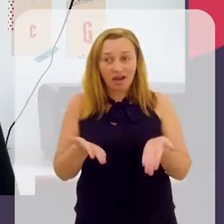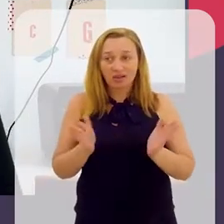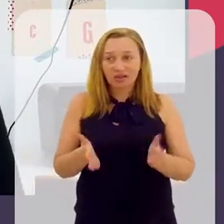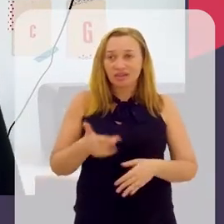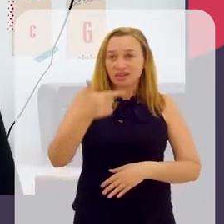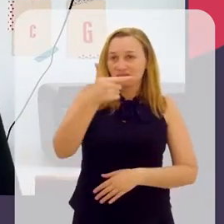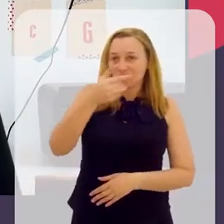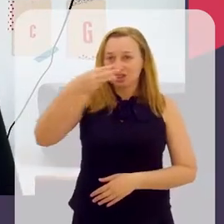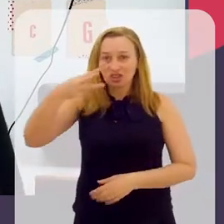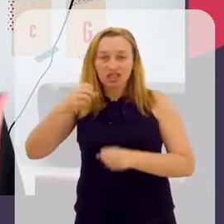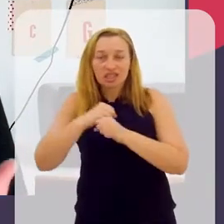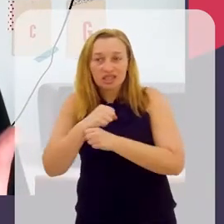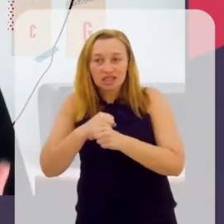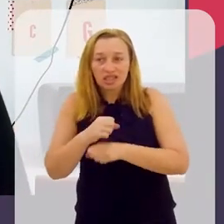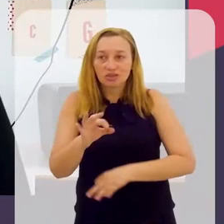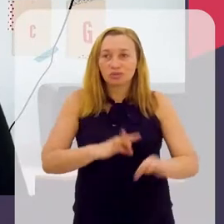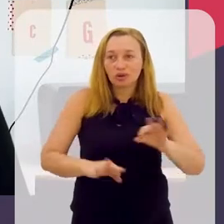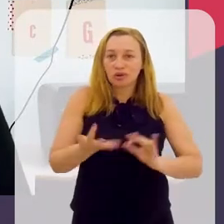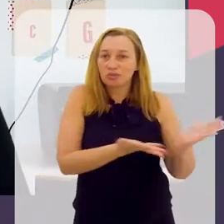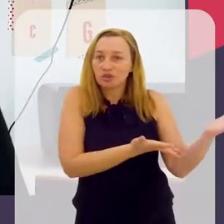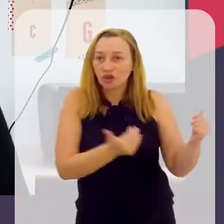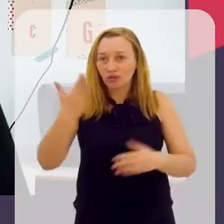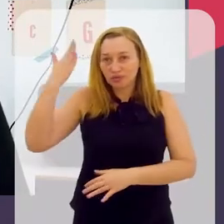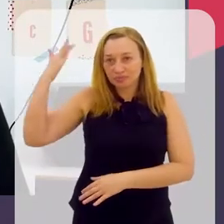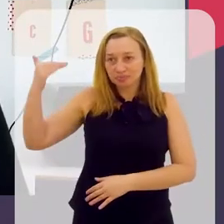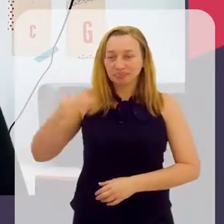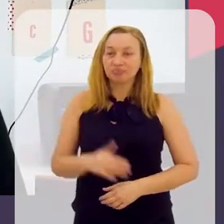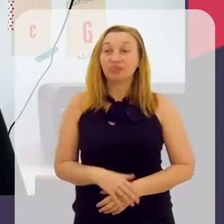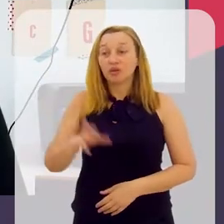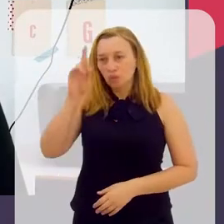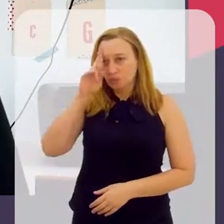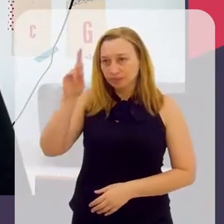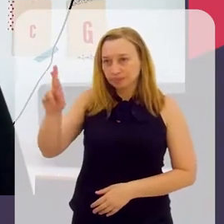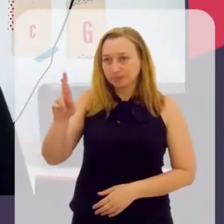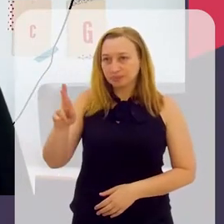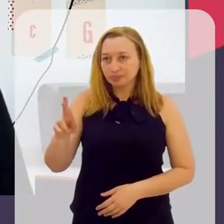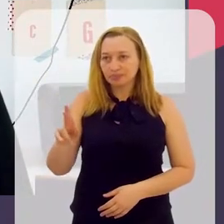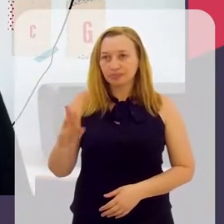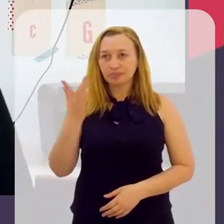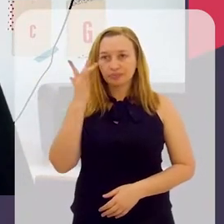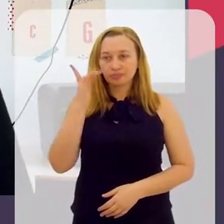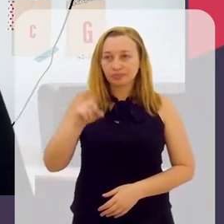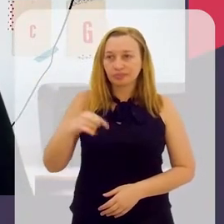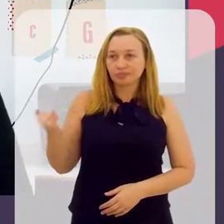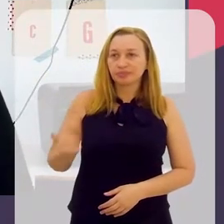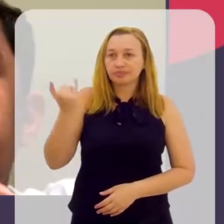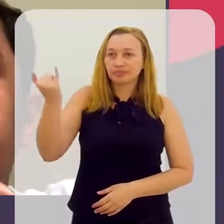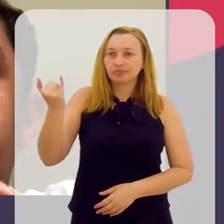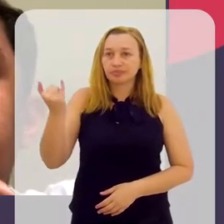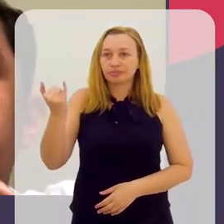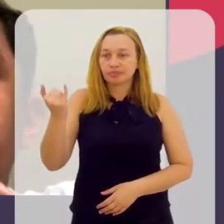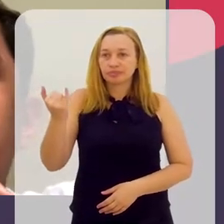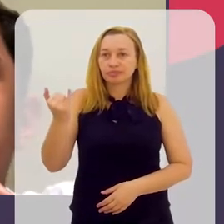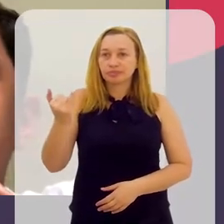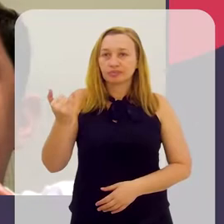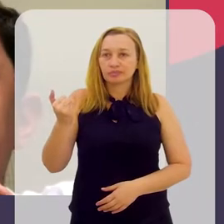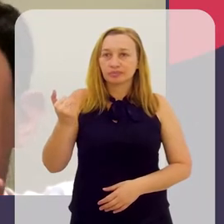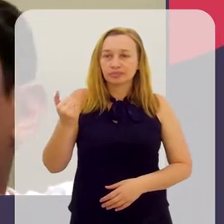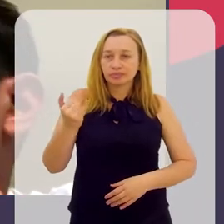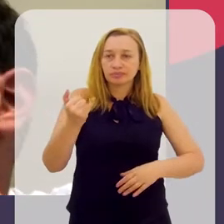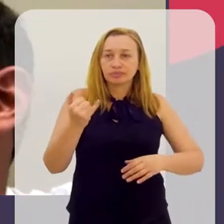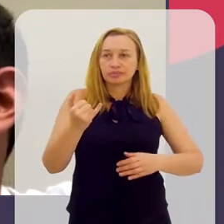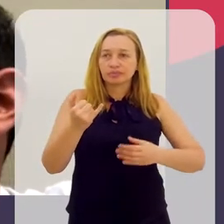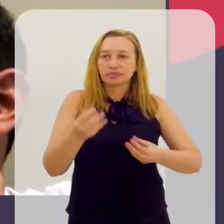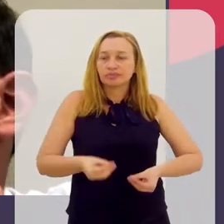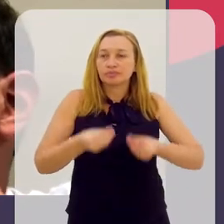vou ler agora. São 23 anos do programa Jovens Talentos. O senhor considera que é uma importante ferramenta para